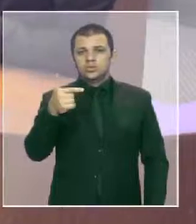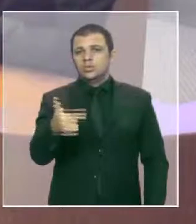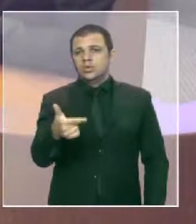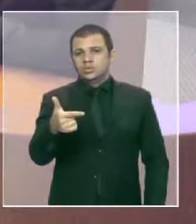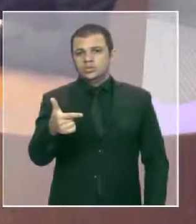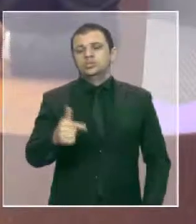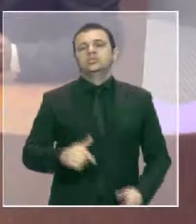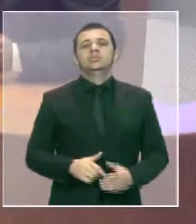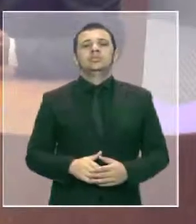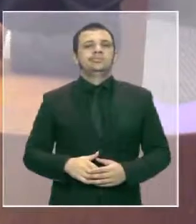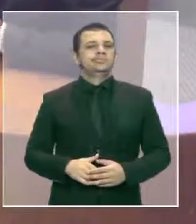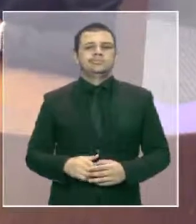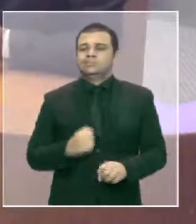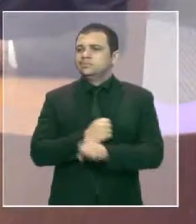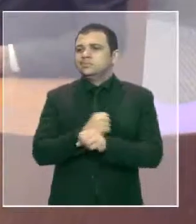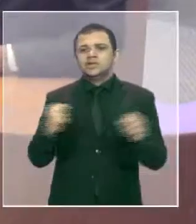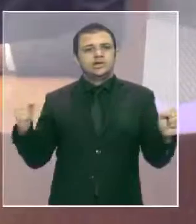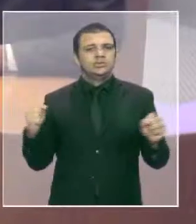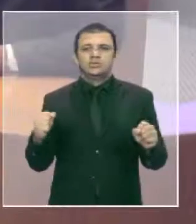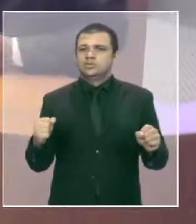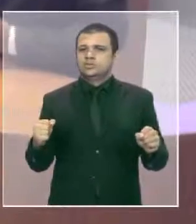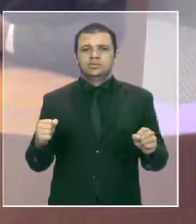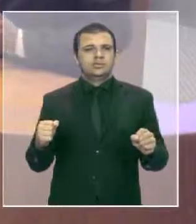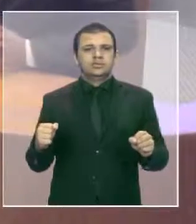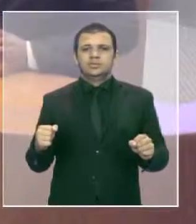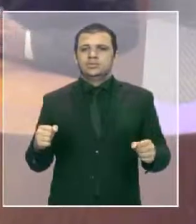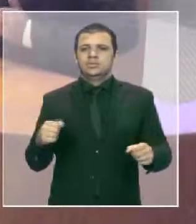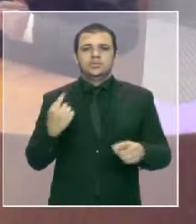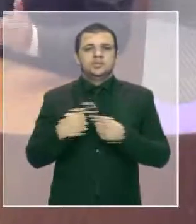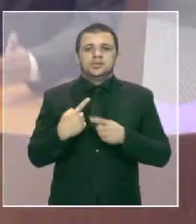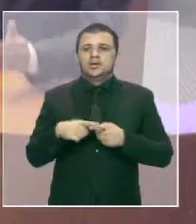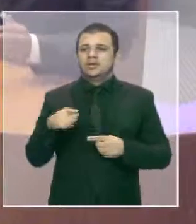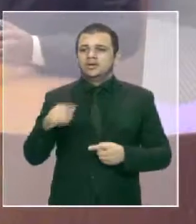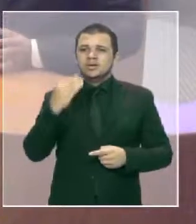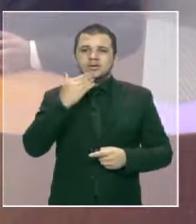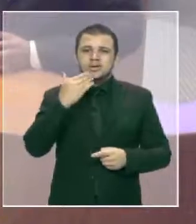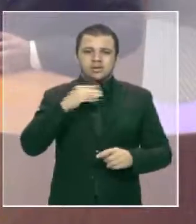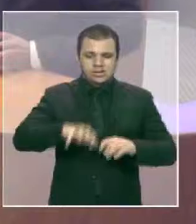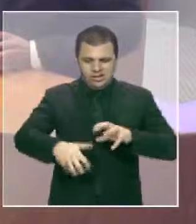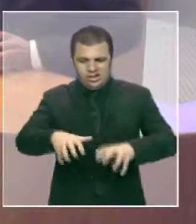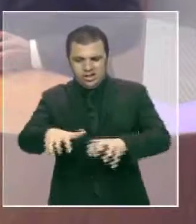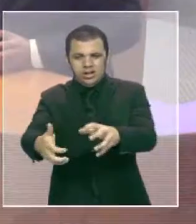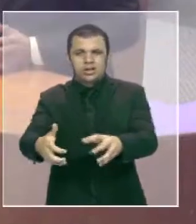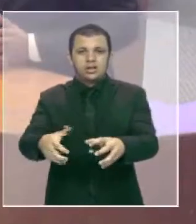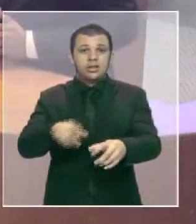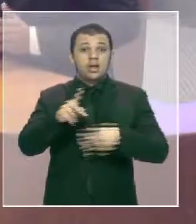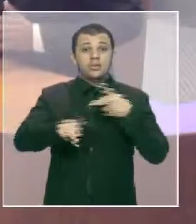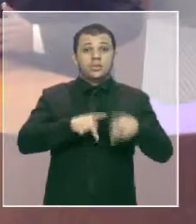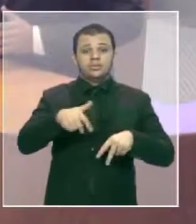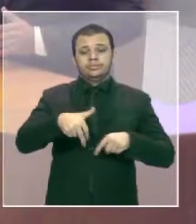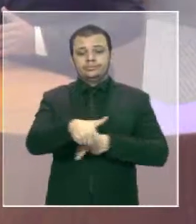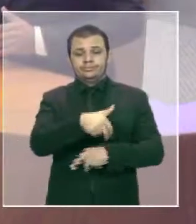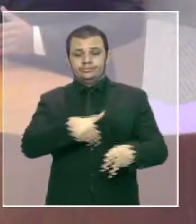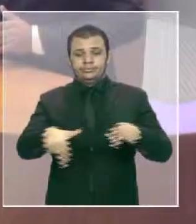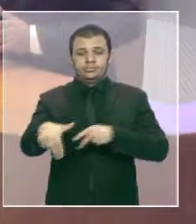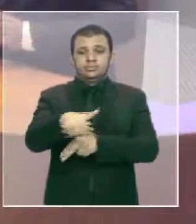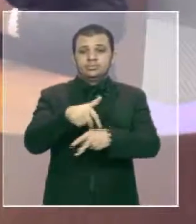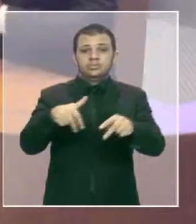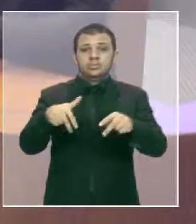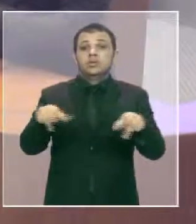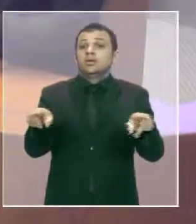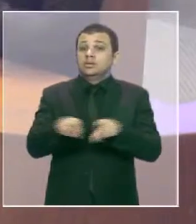buracos, cheio de crateras. E a população que às vezes tem que se desviar dos buracos, ainda tem que passar também